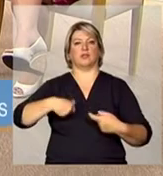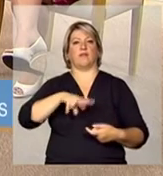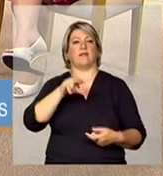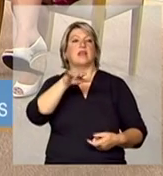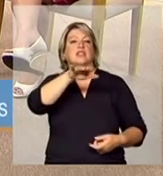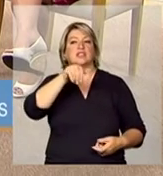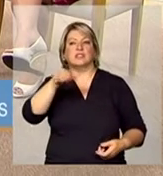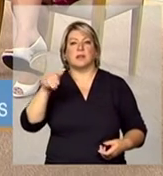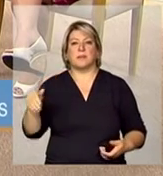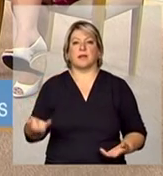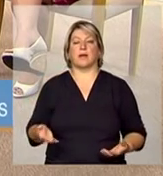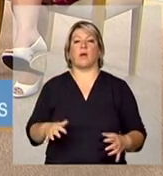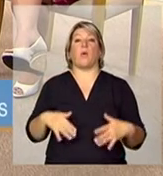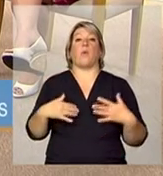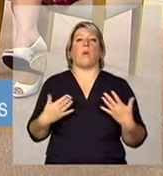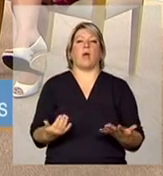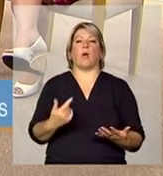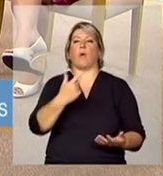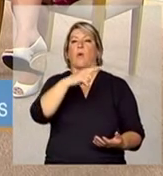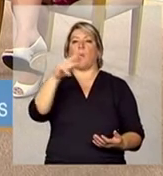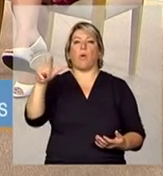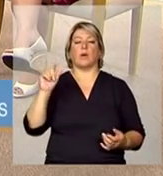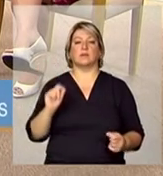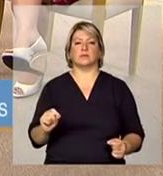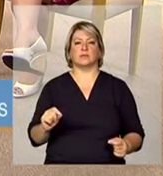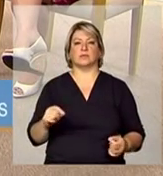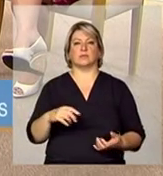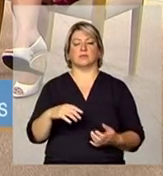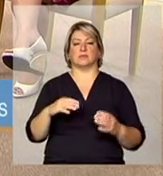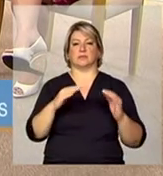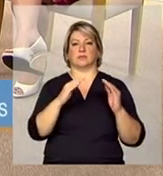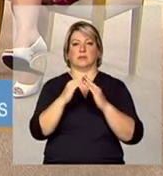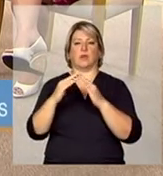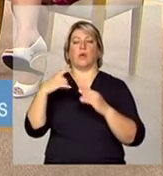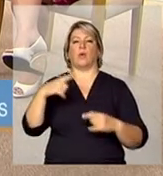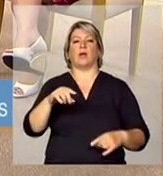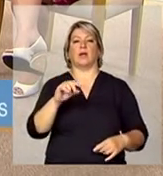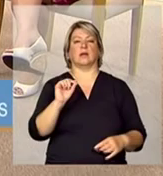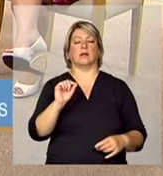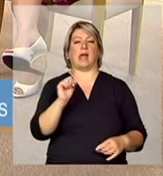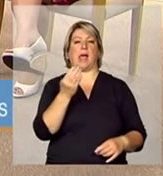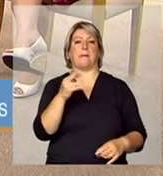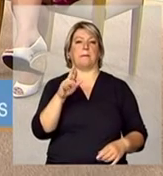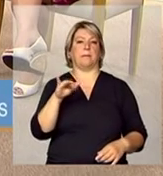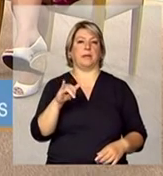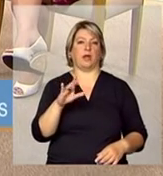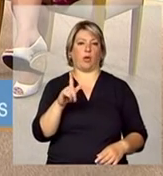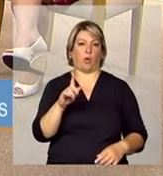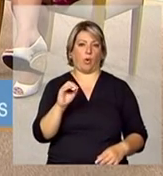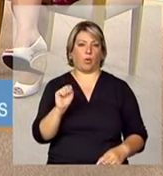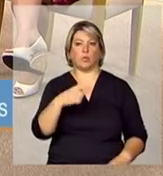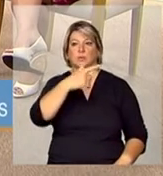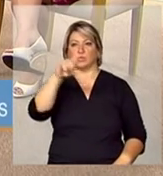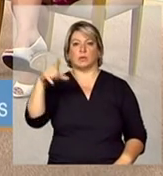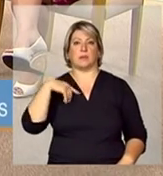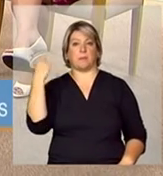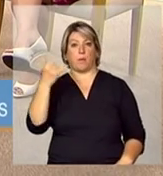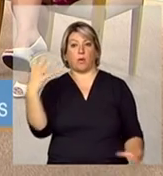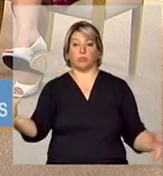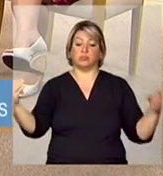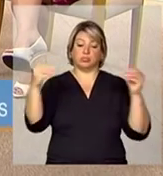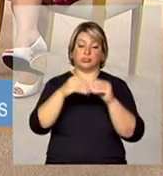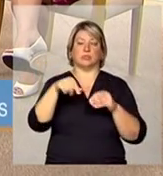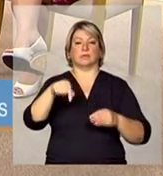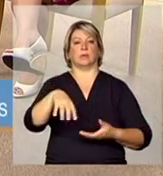quais são as outras instituições que são importantes comporem esse grupo para discutir